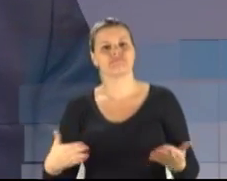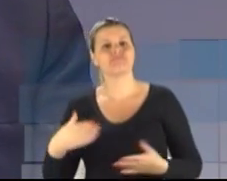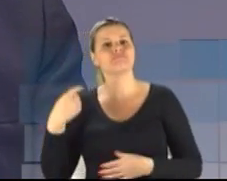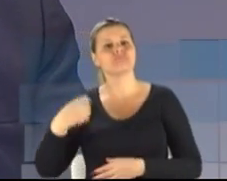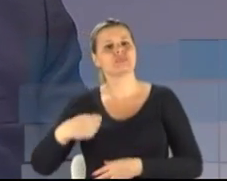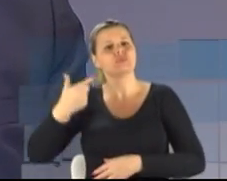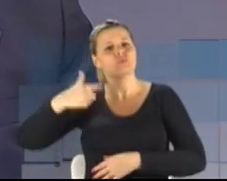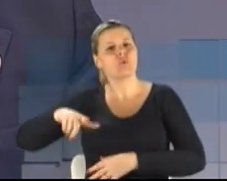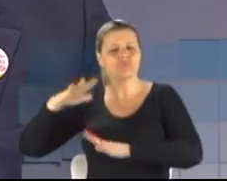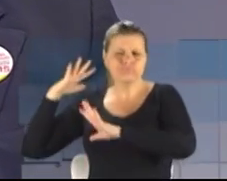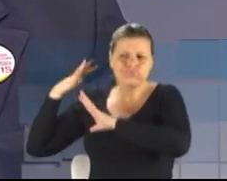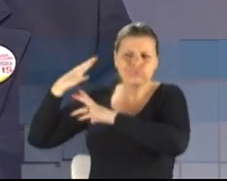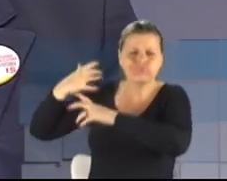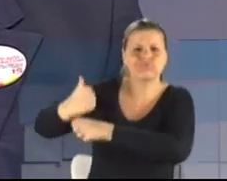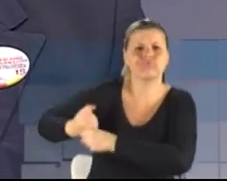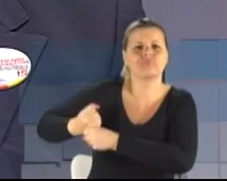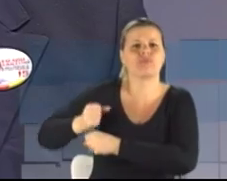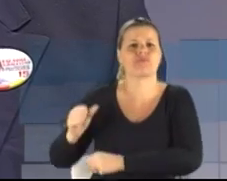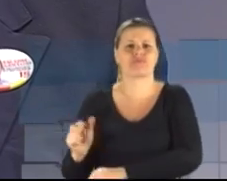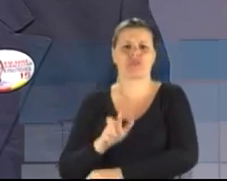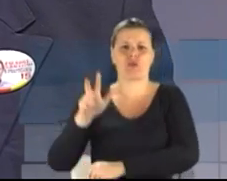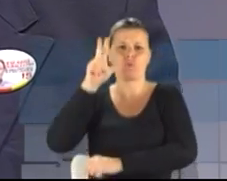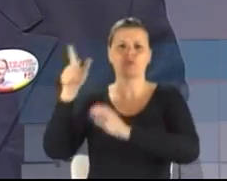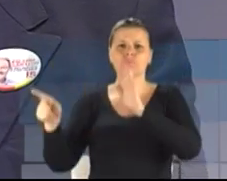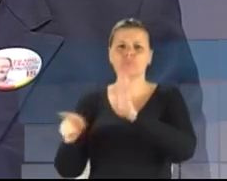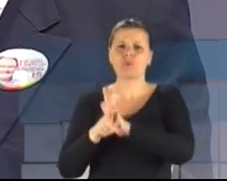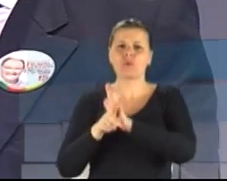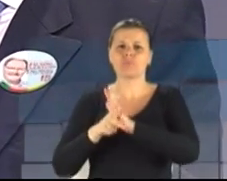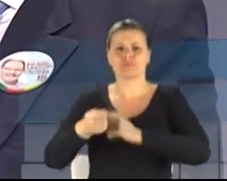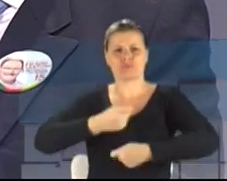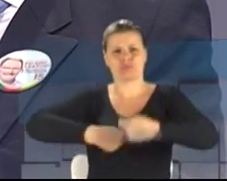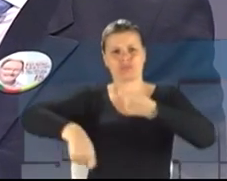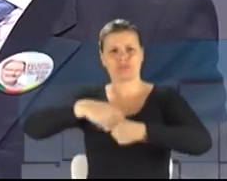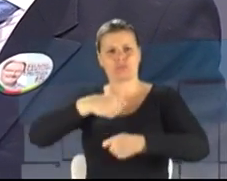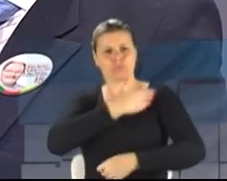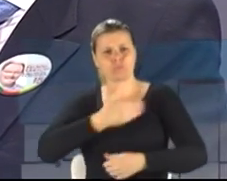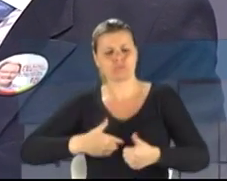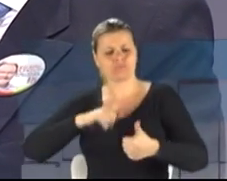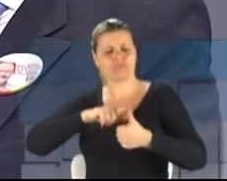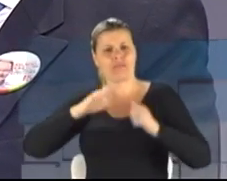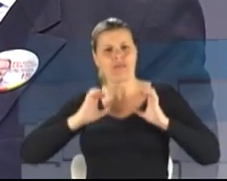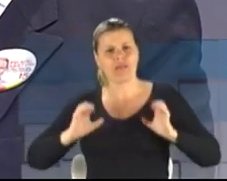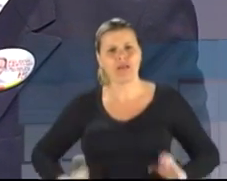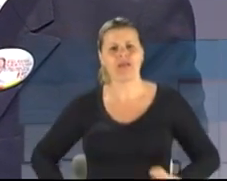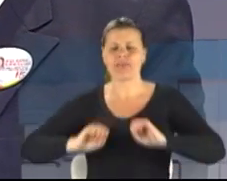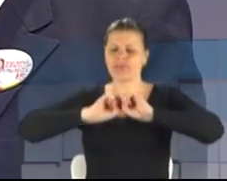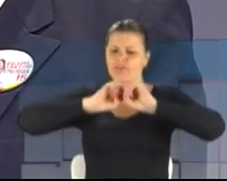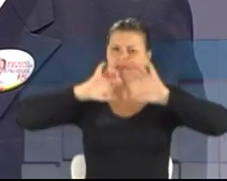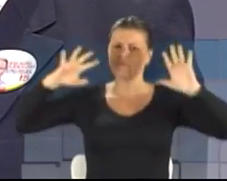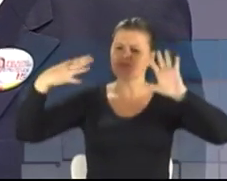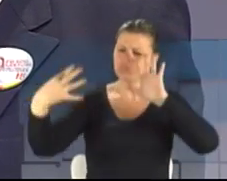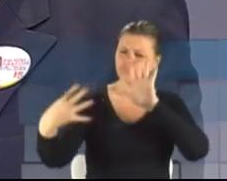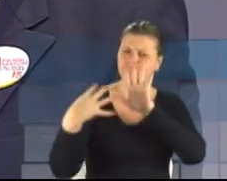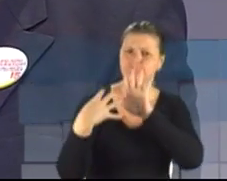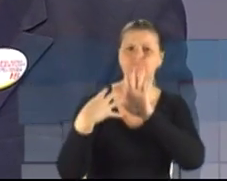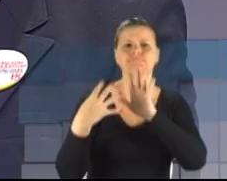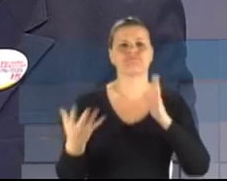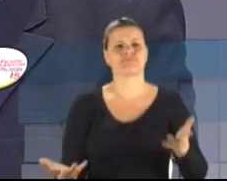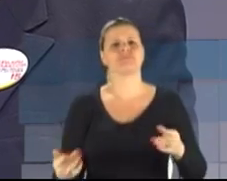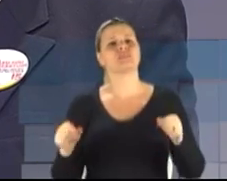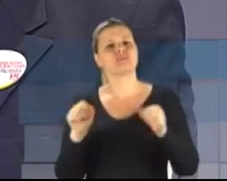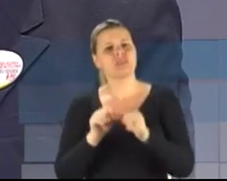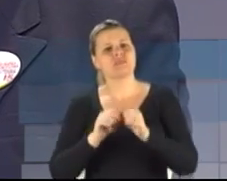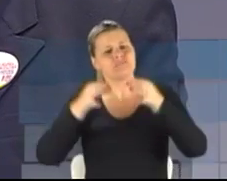valores e princípios da gestão pública, ética, transparência e fazer efetivamente uma